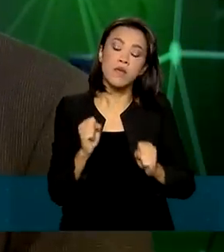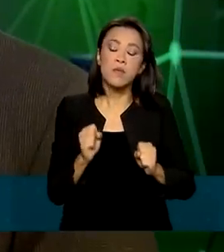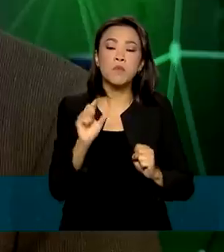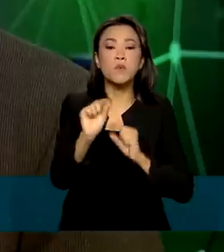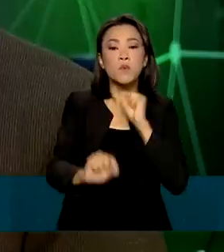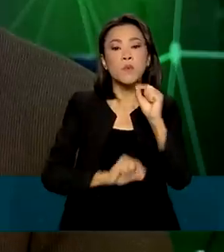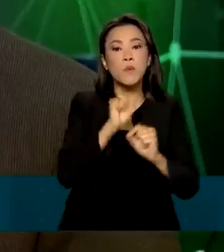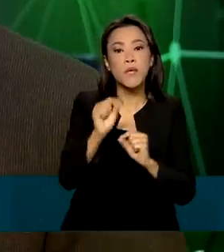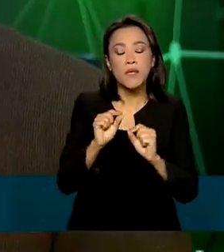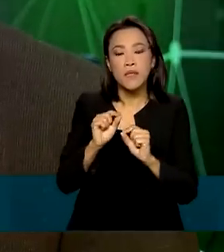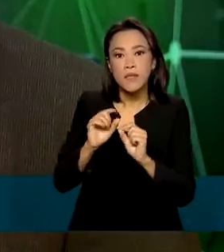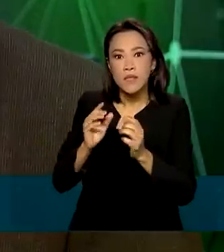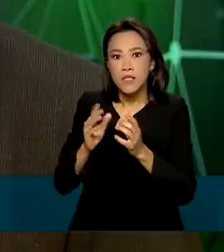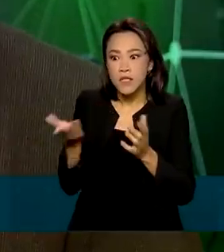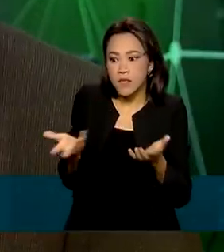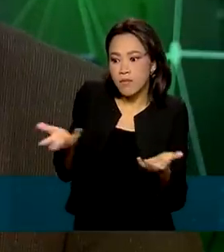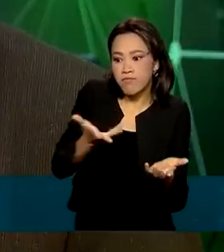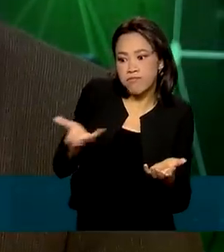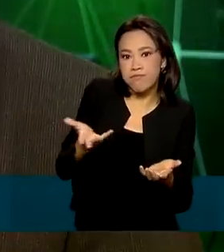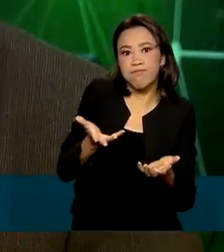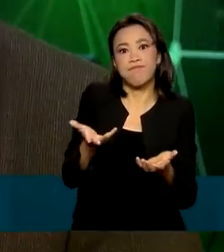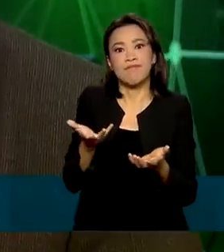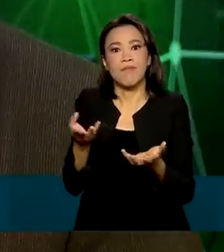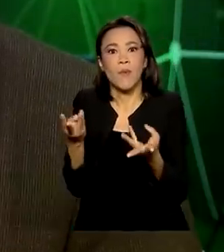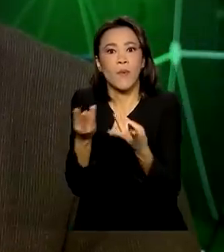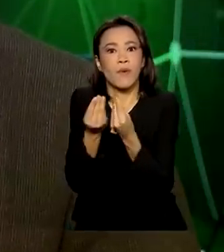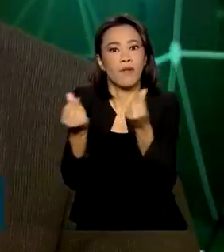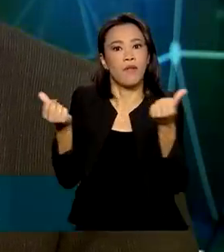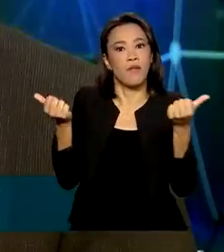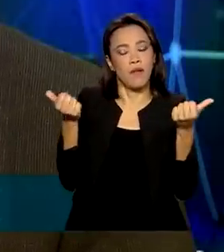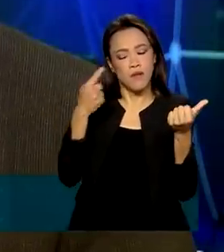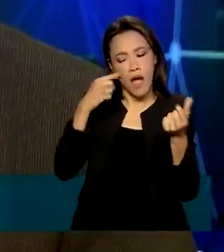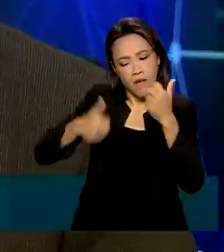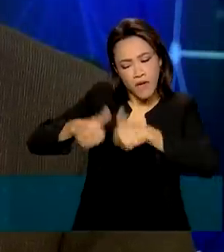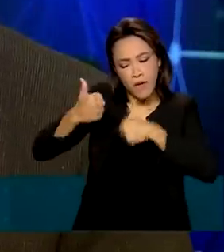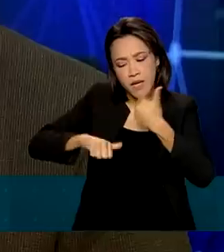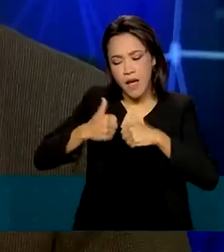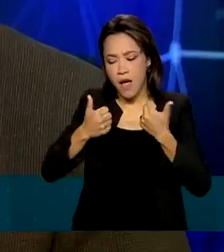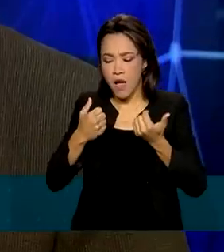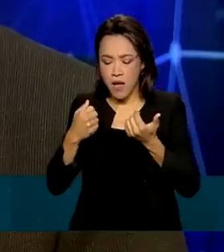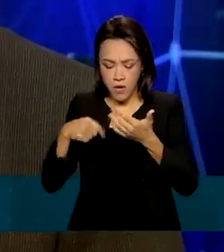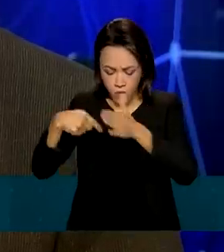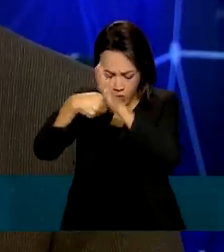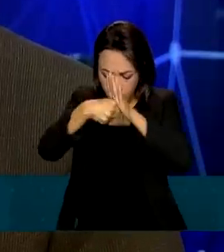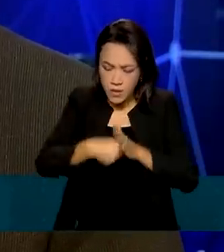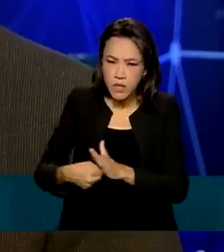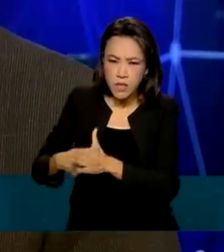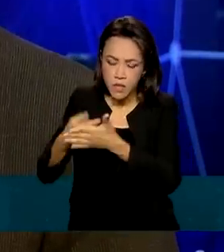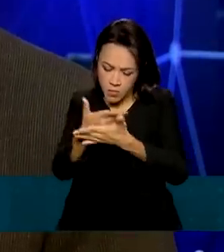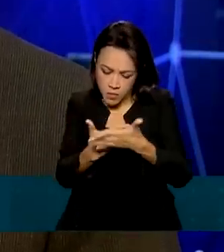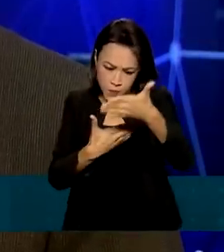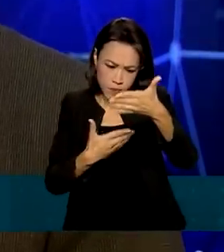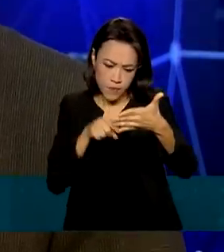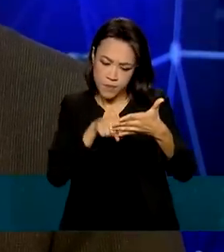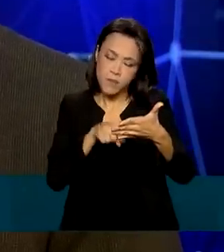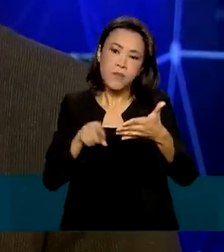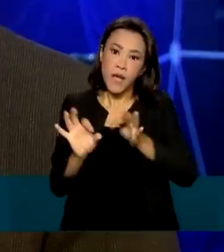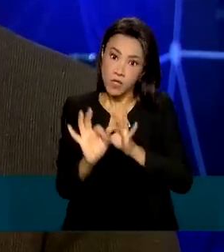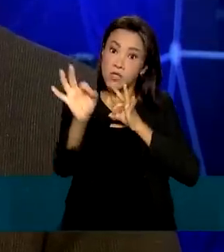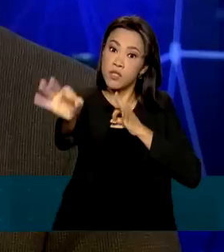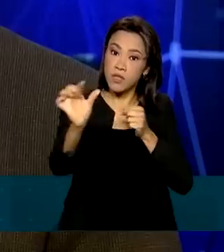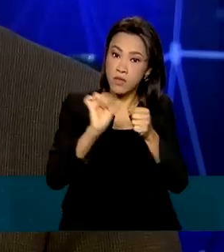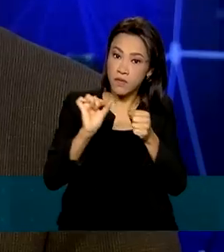agilizar o atendimento, de analisar gráficos, exames que são realizados à distância, poder